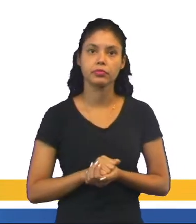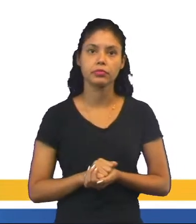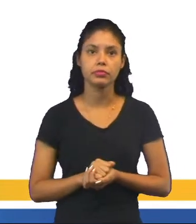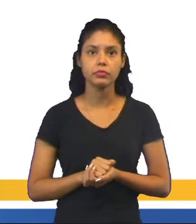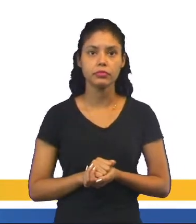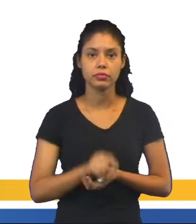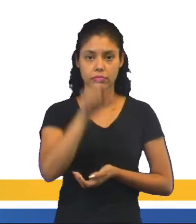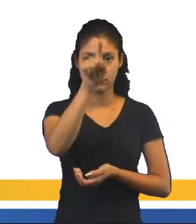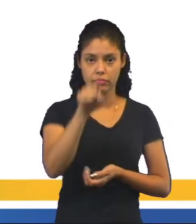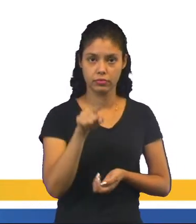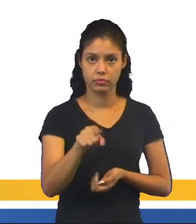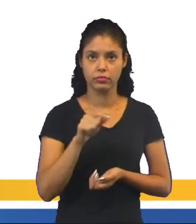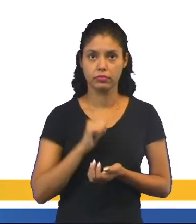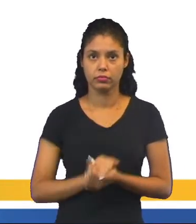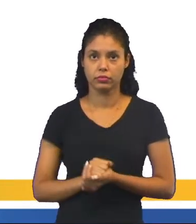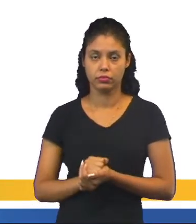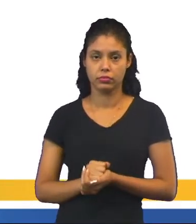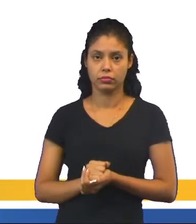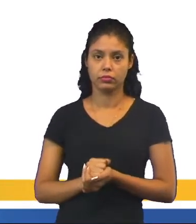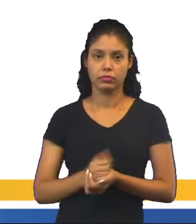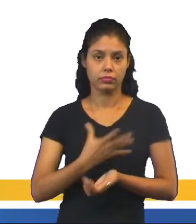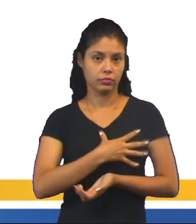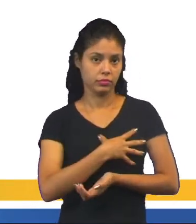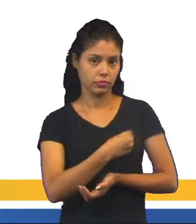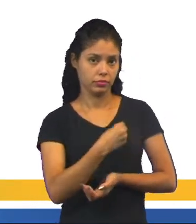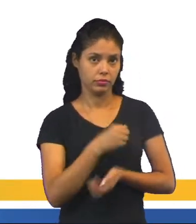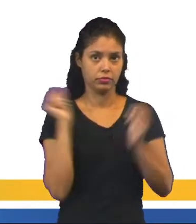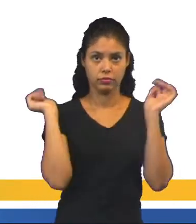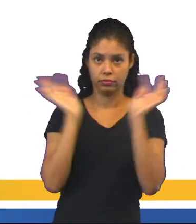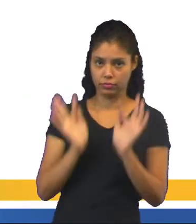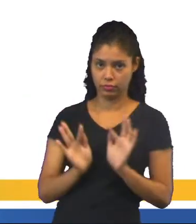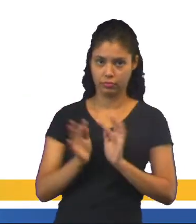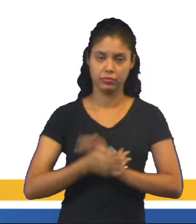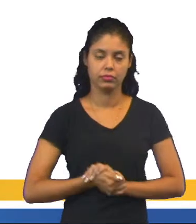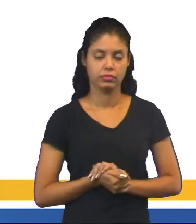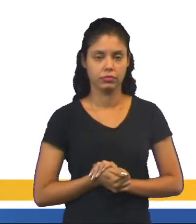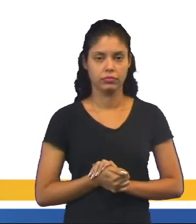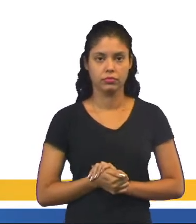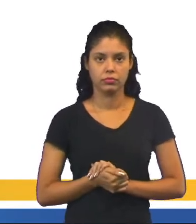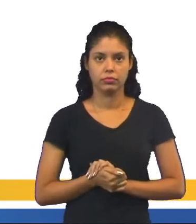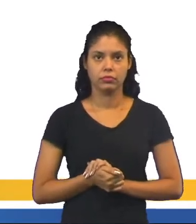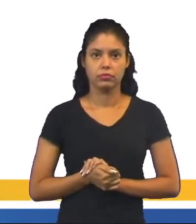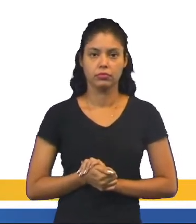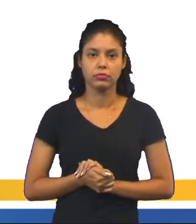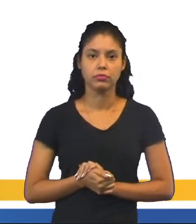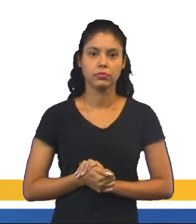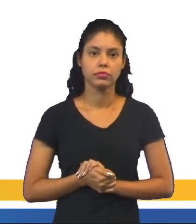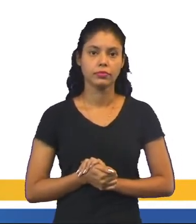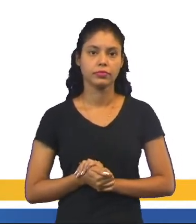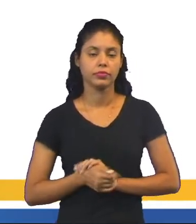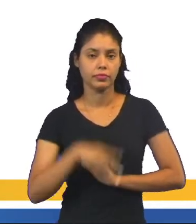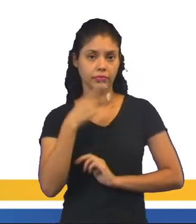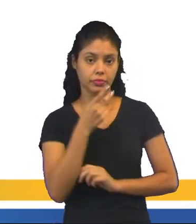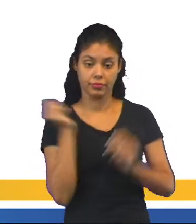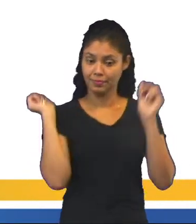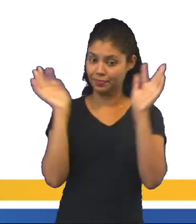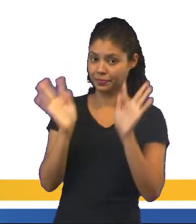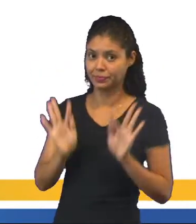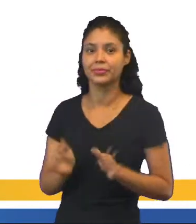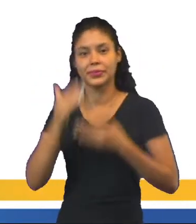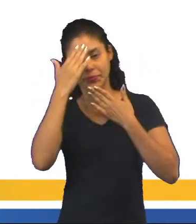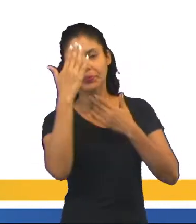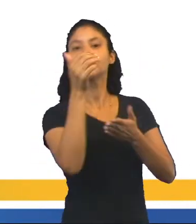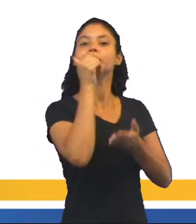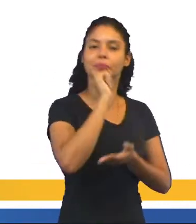mãe. Na quarta frase. Exclamou, alegre a filha. Então, está falando o que ela exclamou. Ela estava alegre.